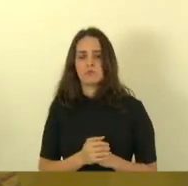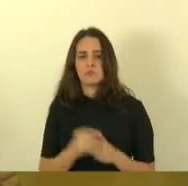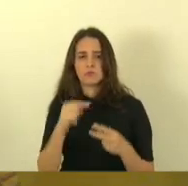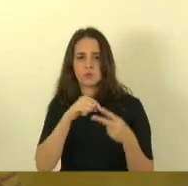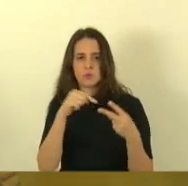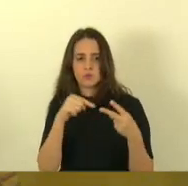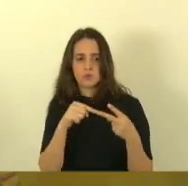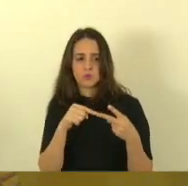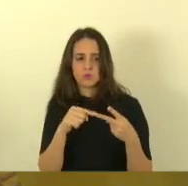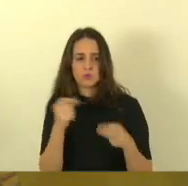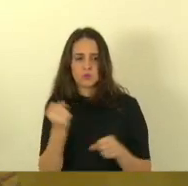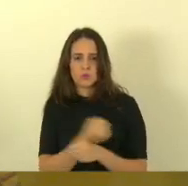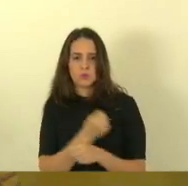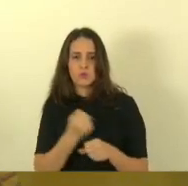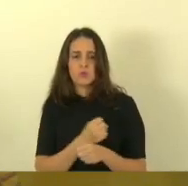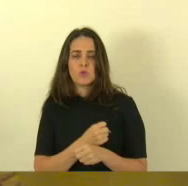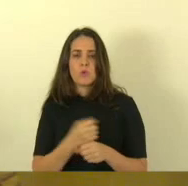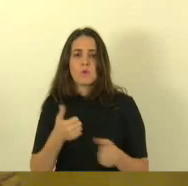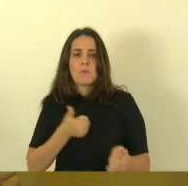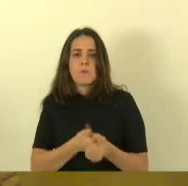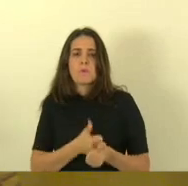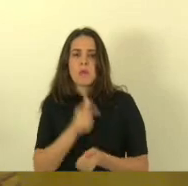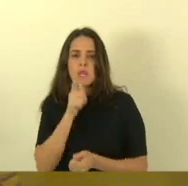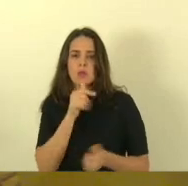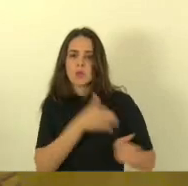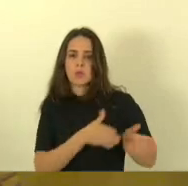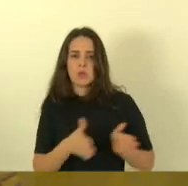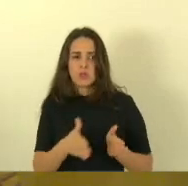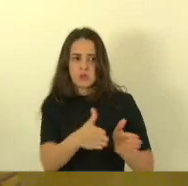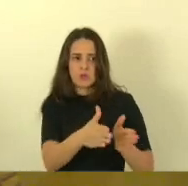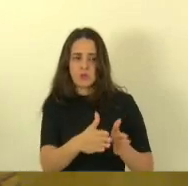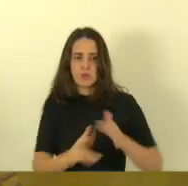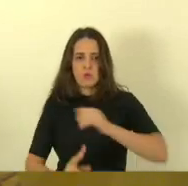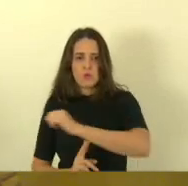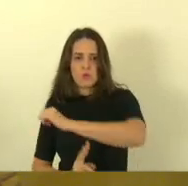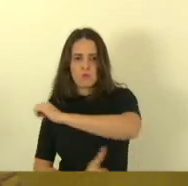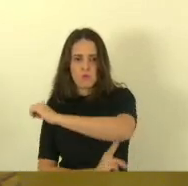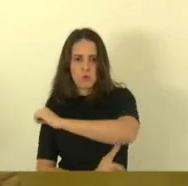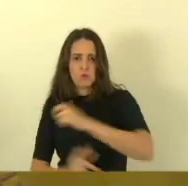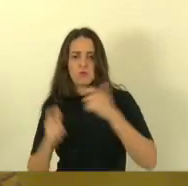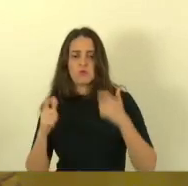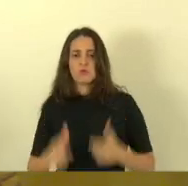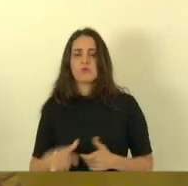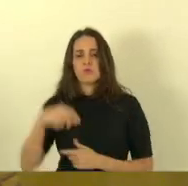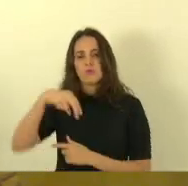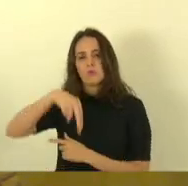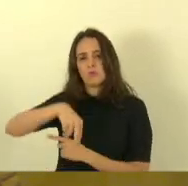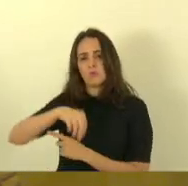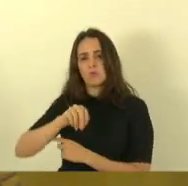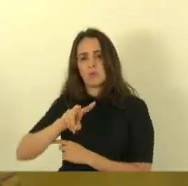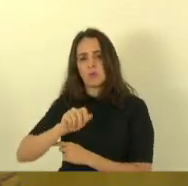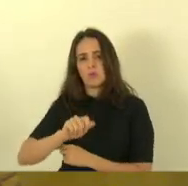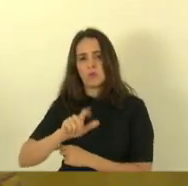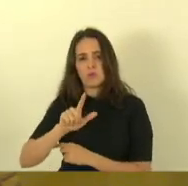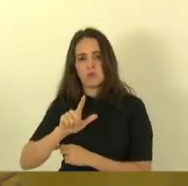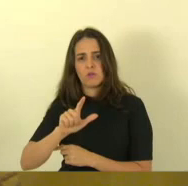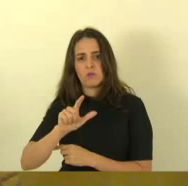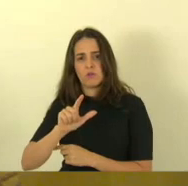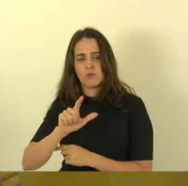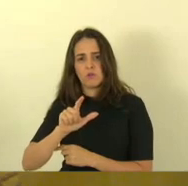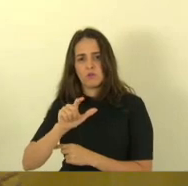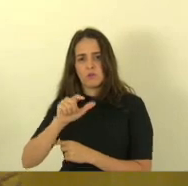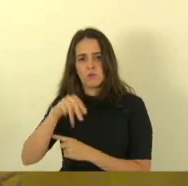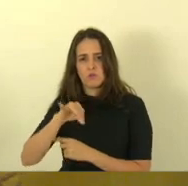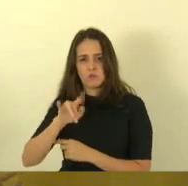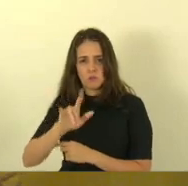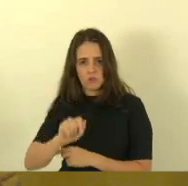na Foz do Rio Reis Magos próxima ponte Nova Almeida essa necessidade é